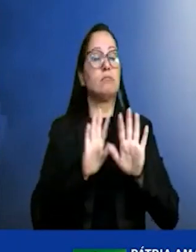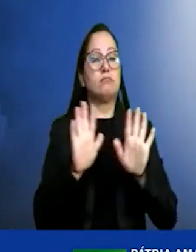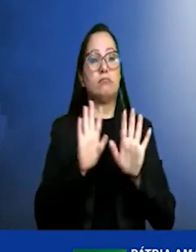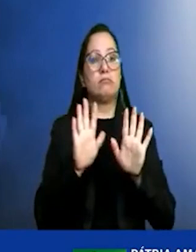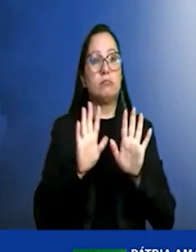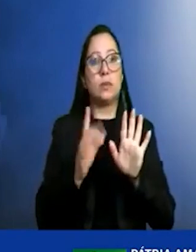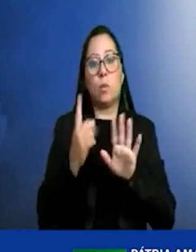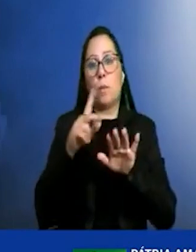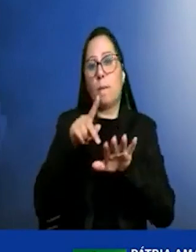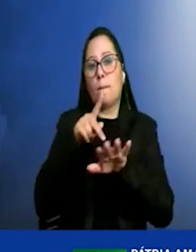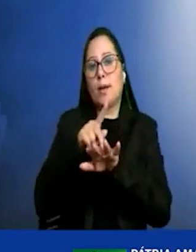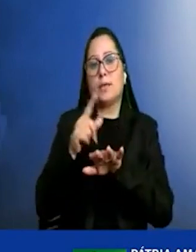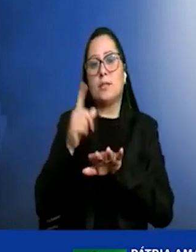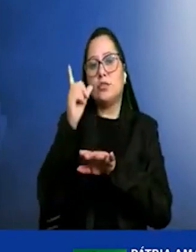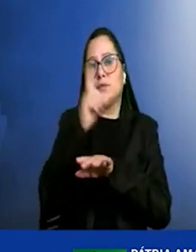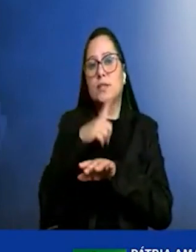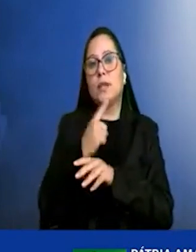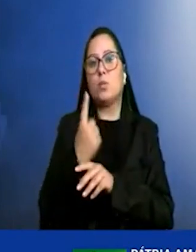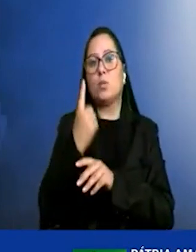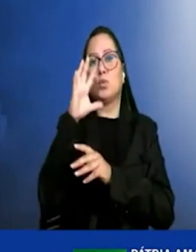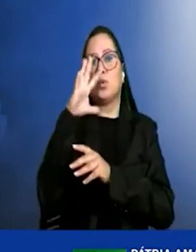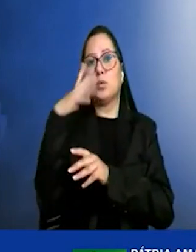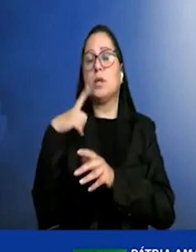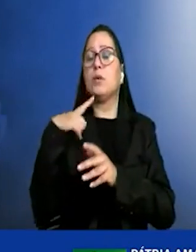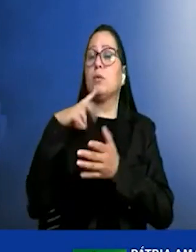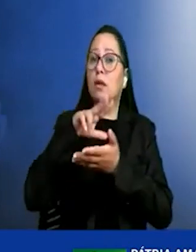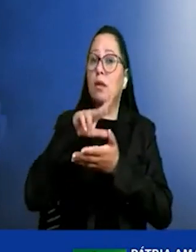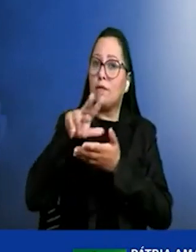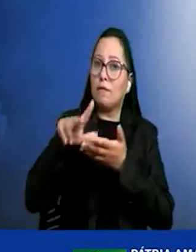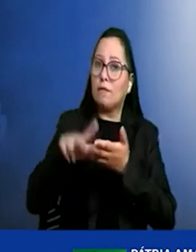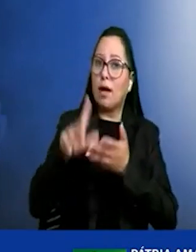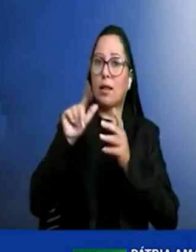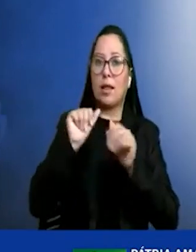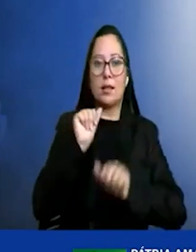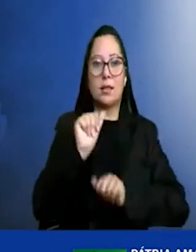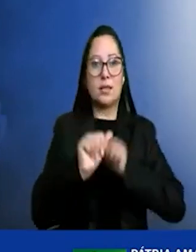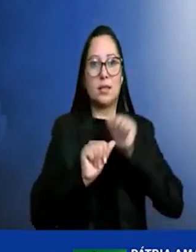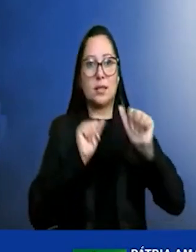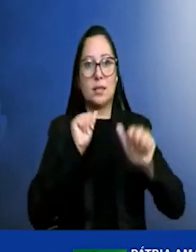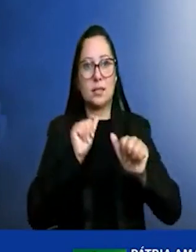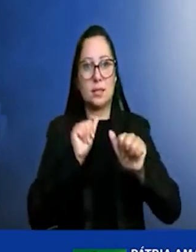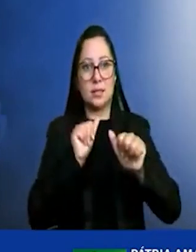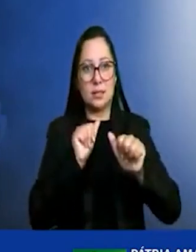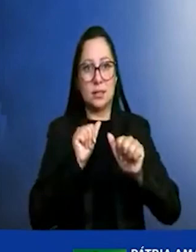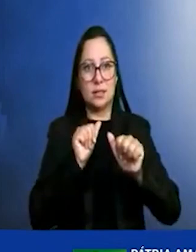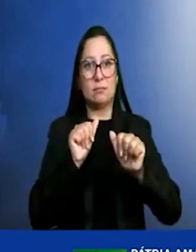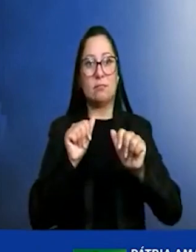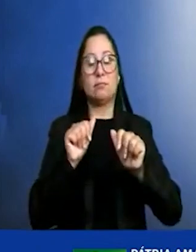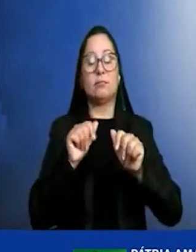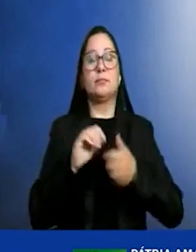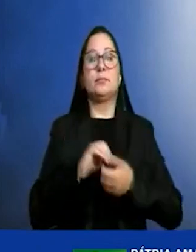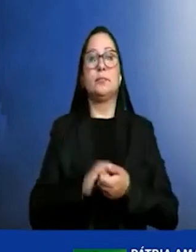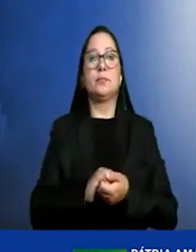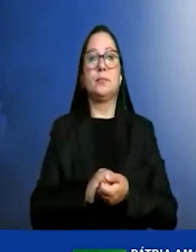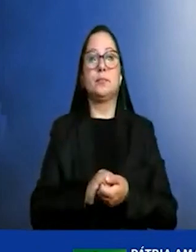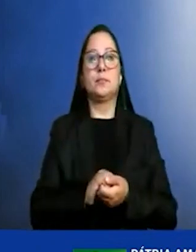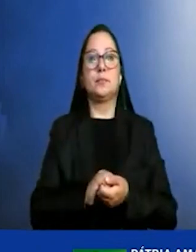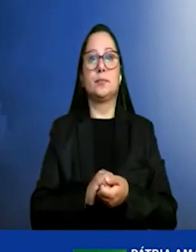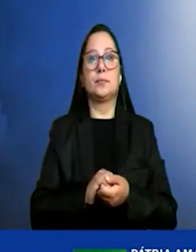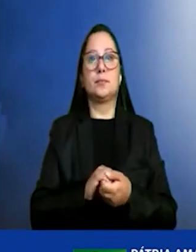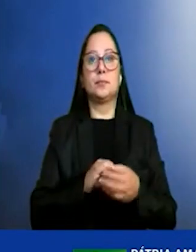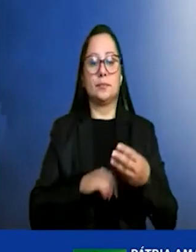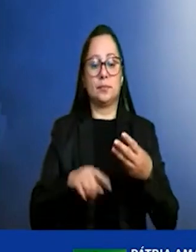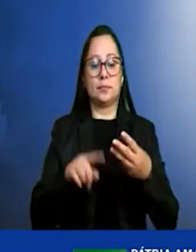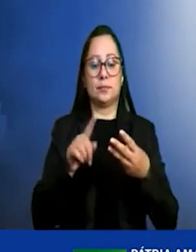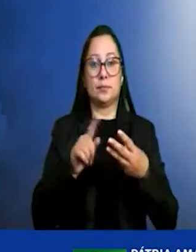difícil ter uma única solução então a gente está falando de transição e de convívio de diferentes matrizes mercado